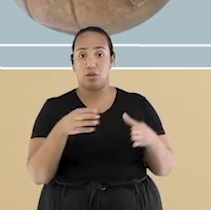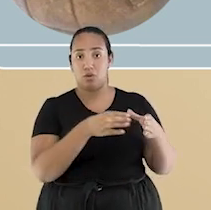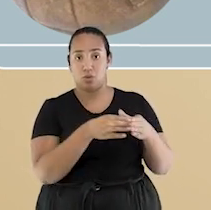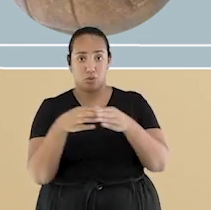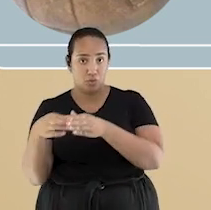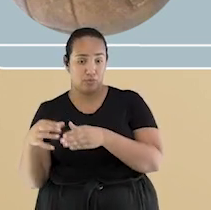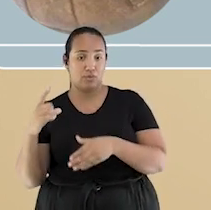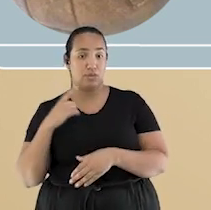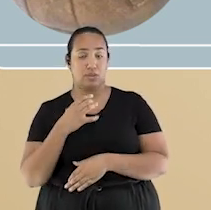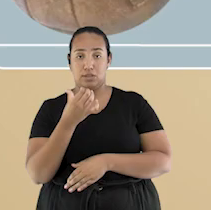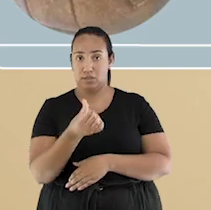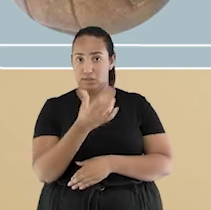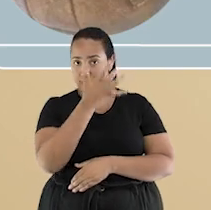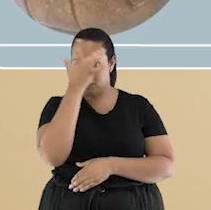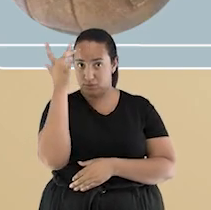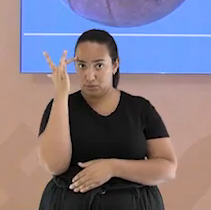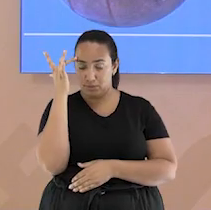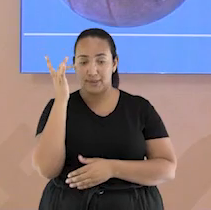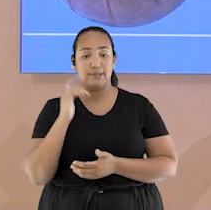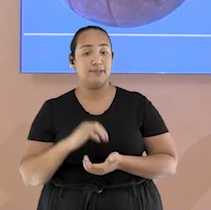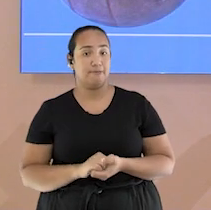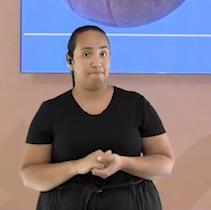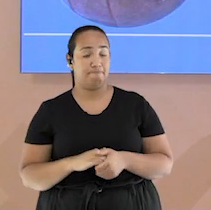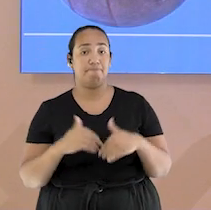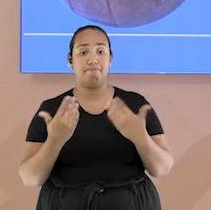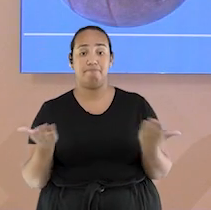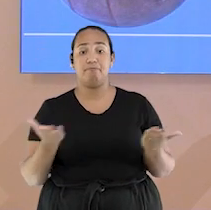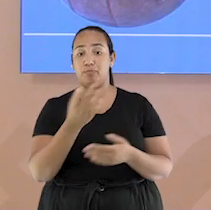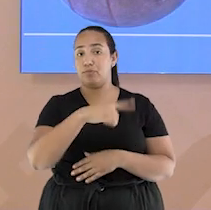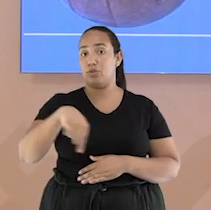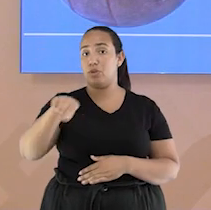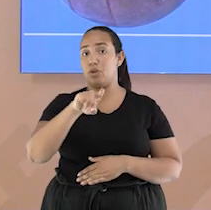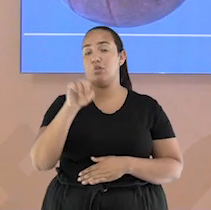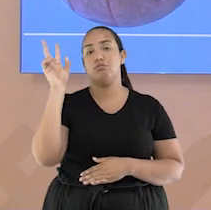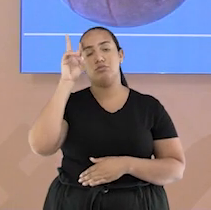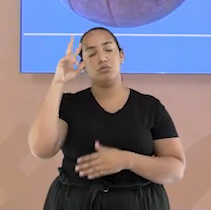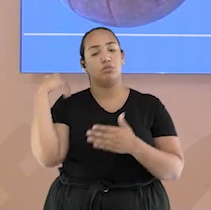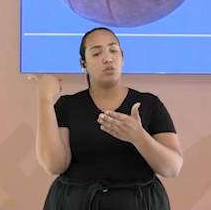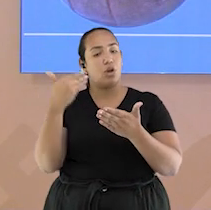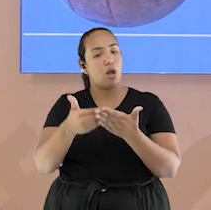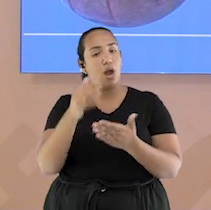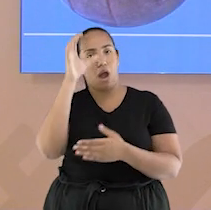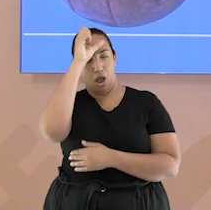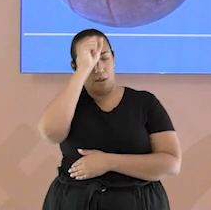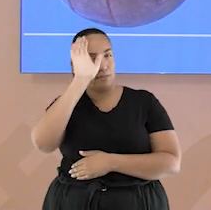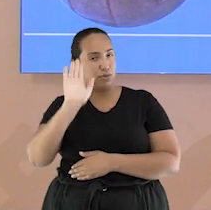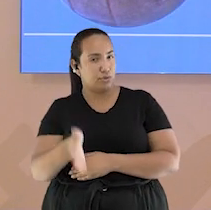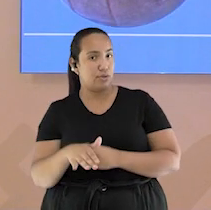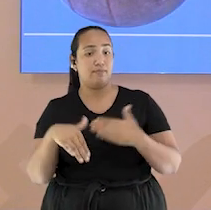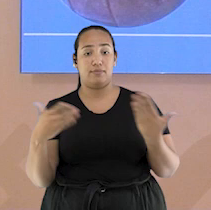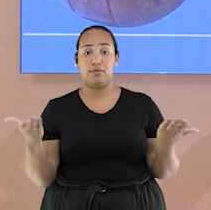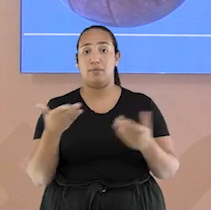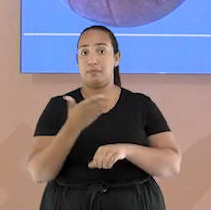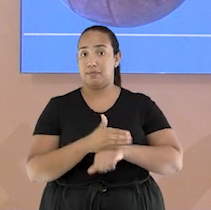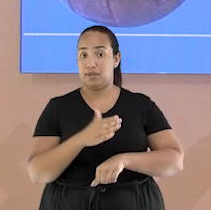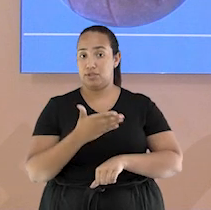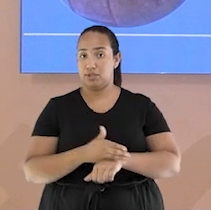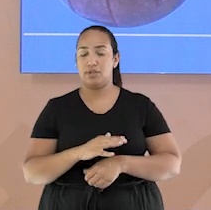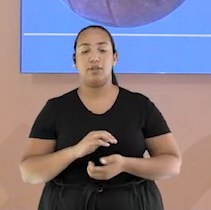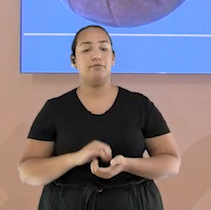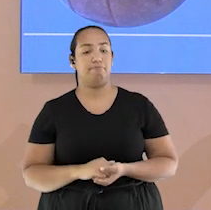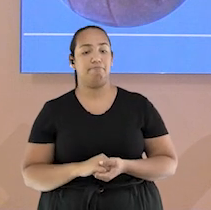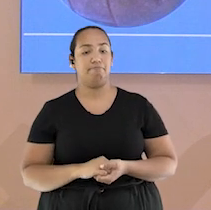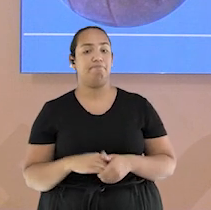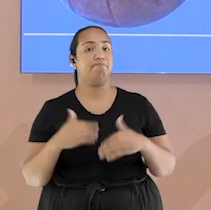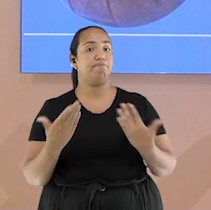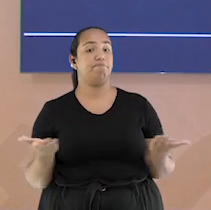formada por seis jogadores. Agora que aprendemos a história do vôleibol e os seus benefícios, vamos para a prática.